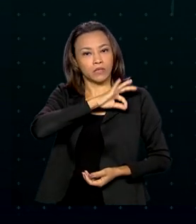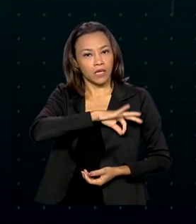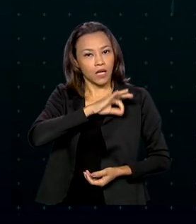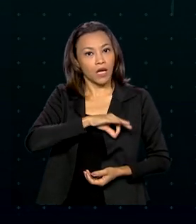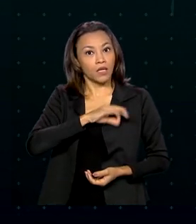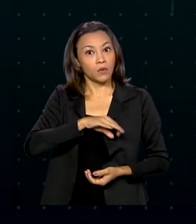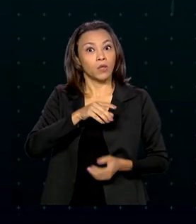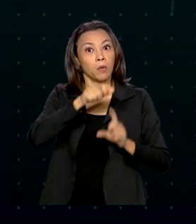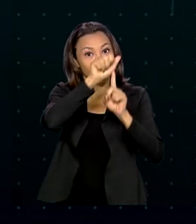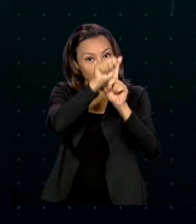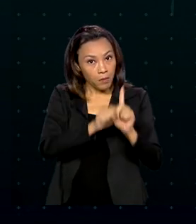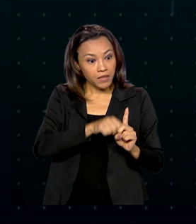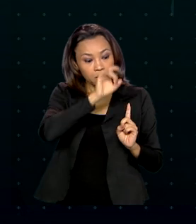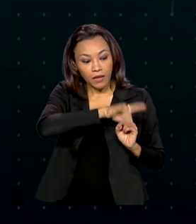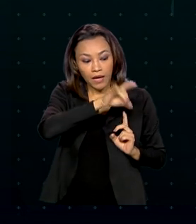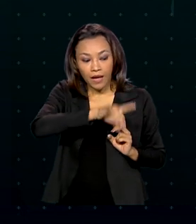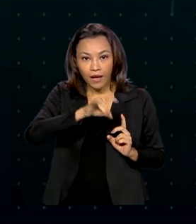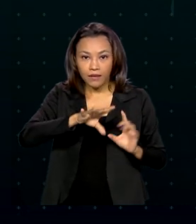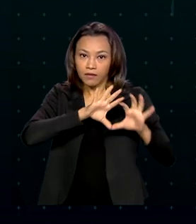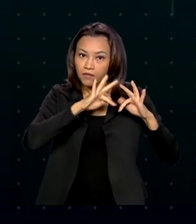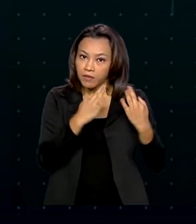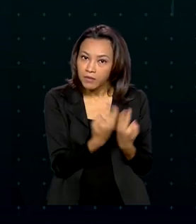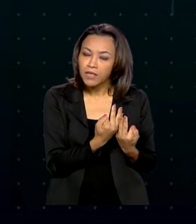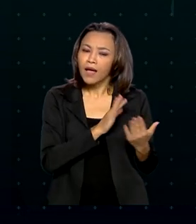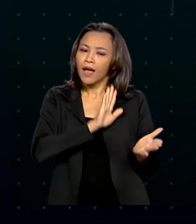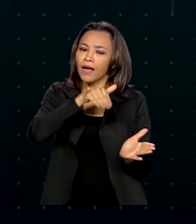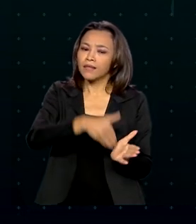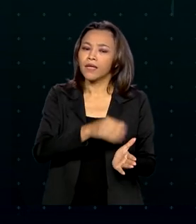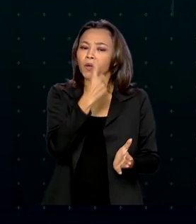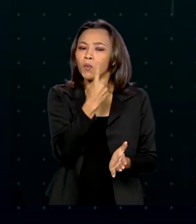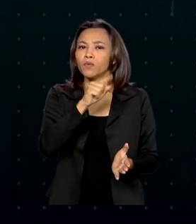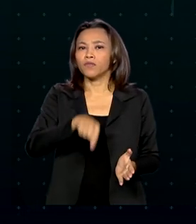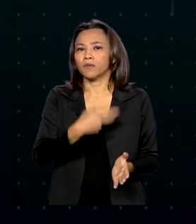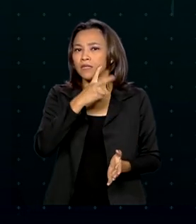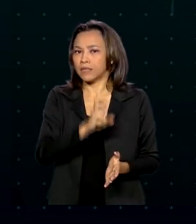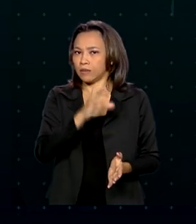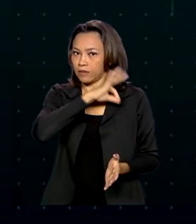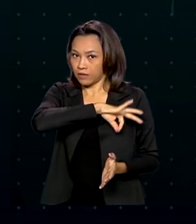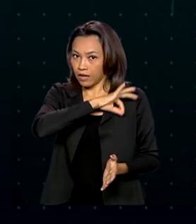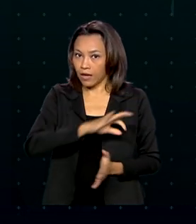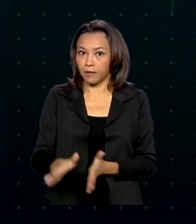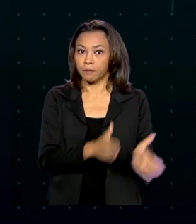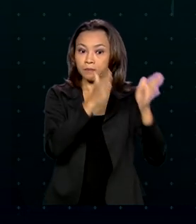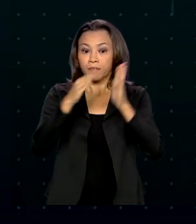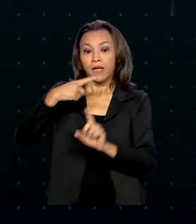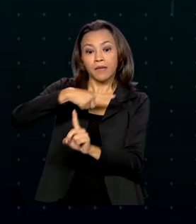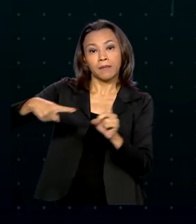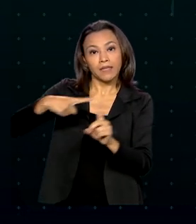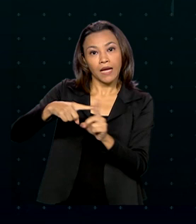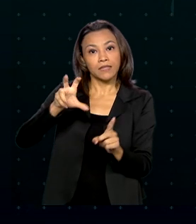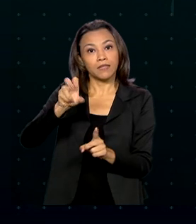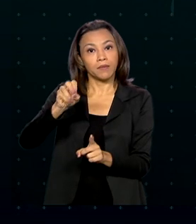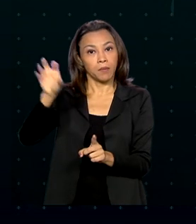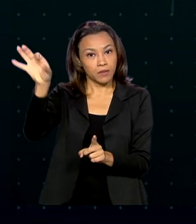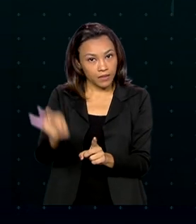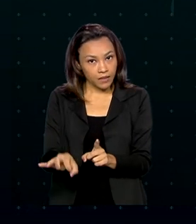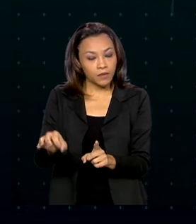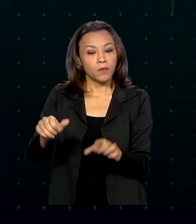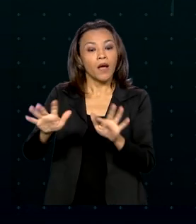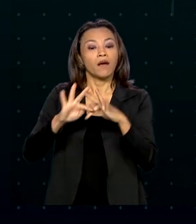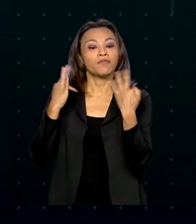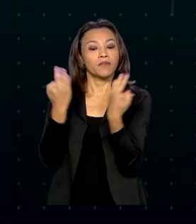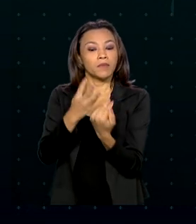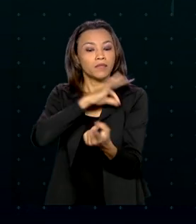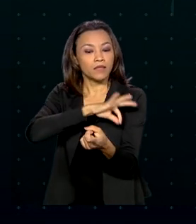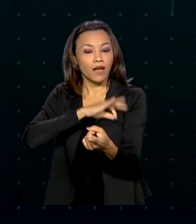mensal por pessoa de até um salário mínimo e meio. Já para as bolsas parciais, a renda da família deve ser de